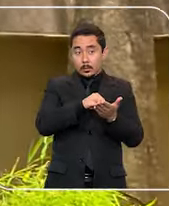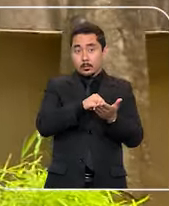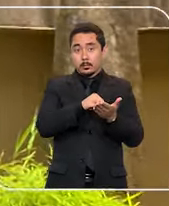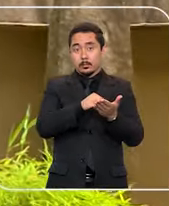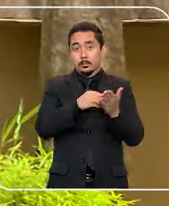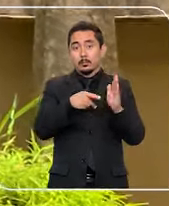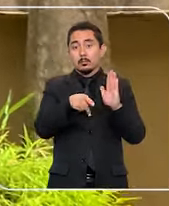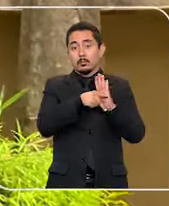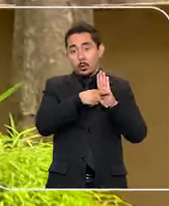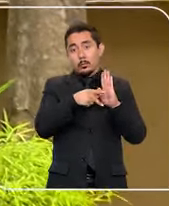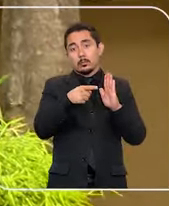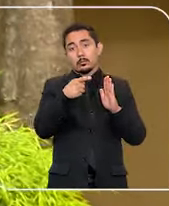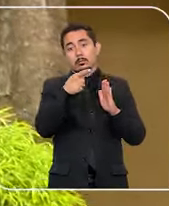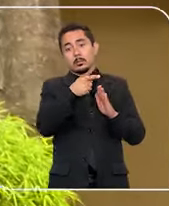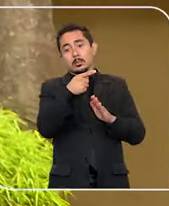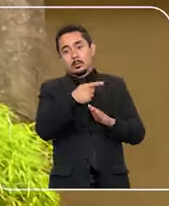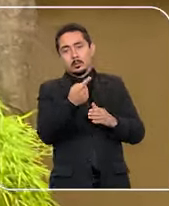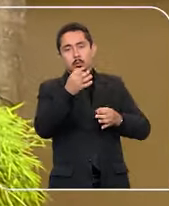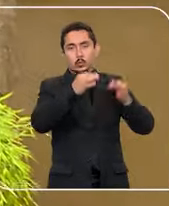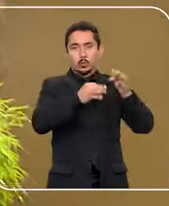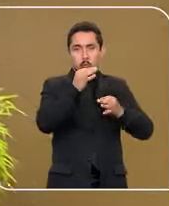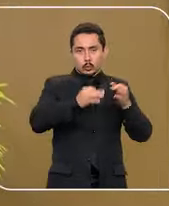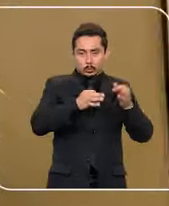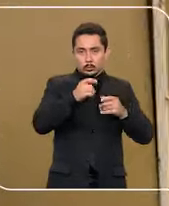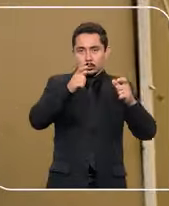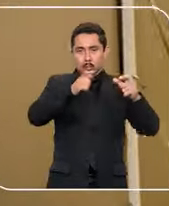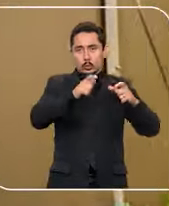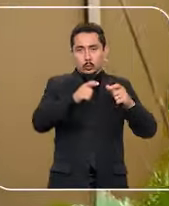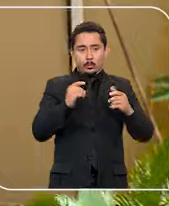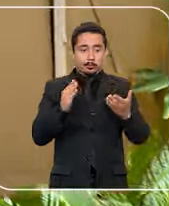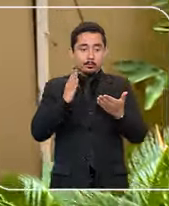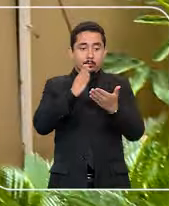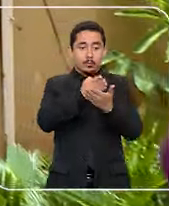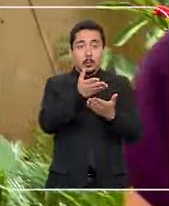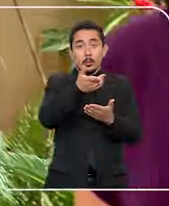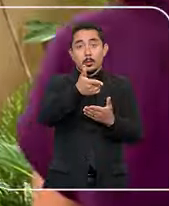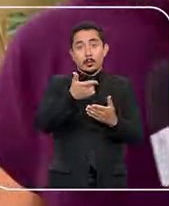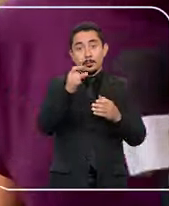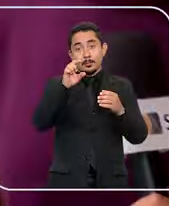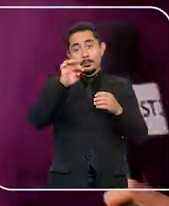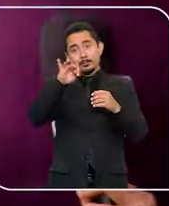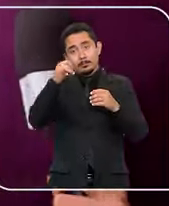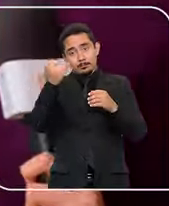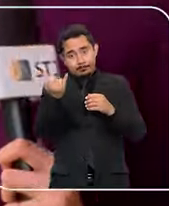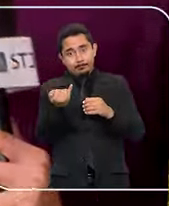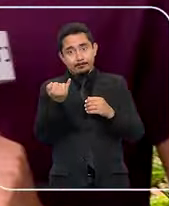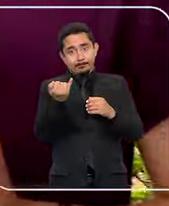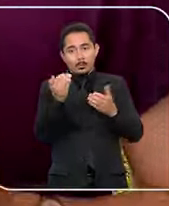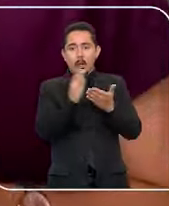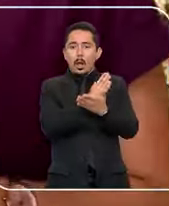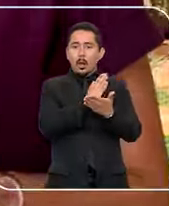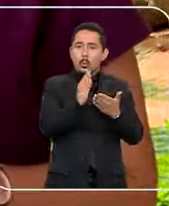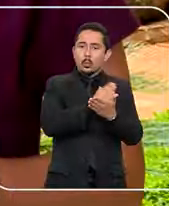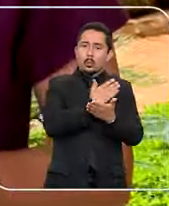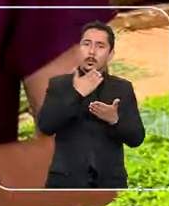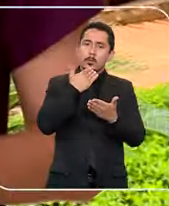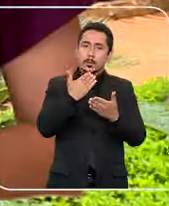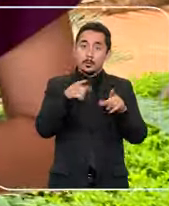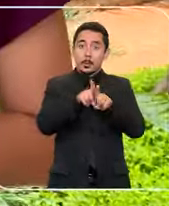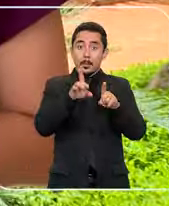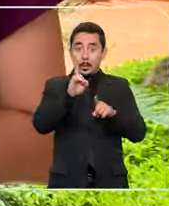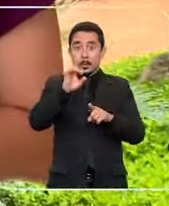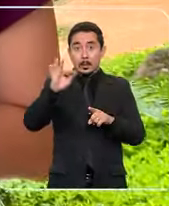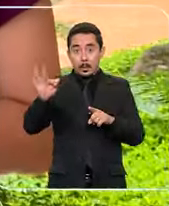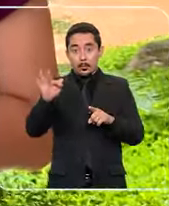regularização de puxadinhos com a condenação do judiciário local chegou até o Superior Tribunal de Justiça. Alguns estabelecimentos